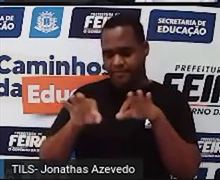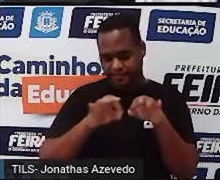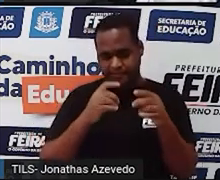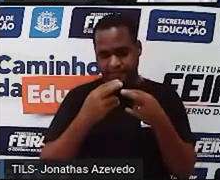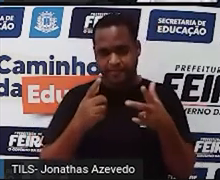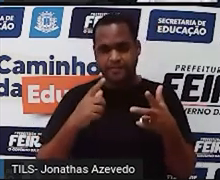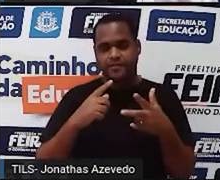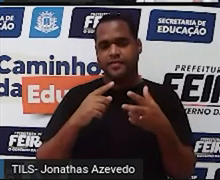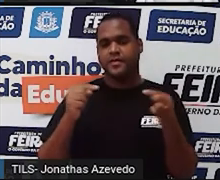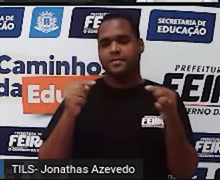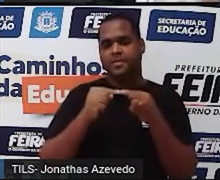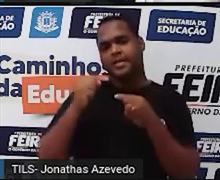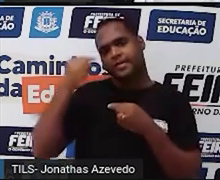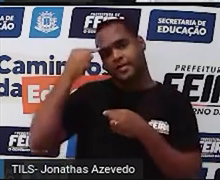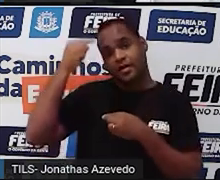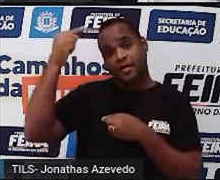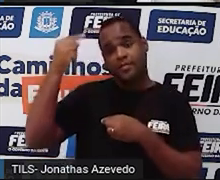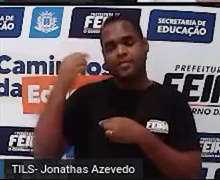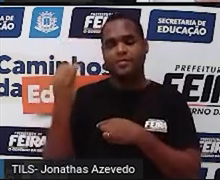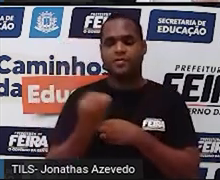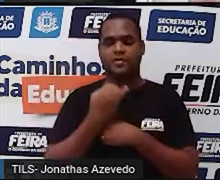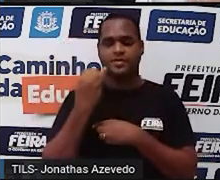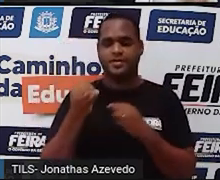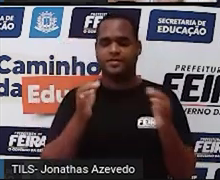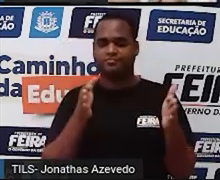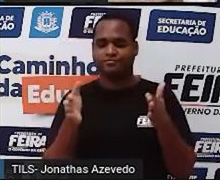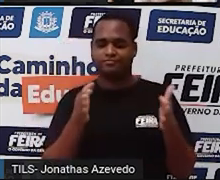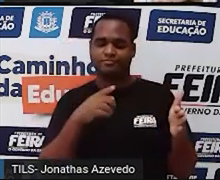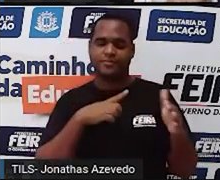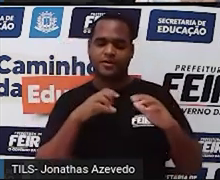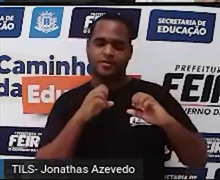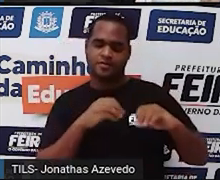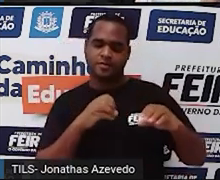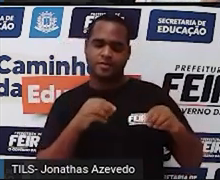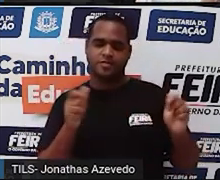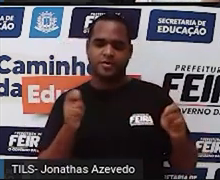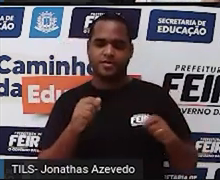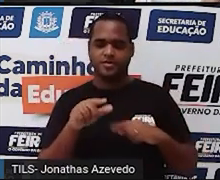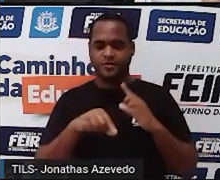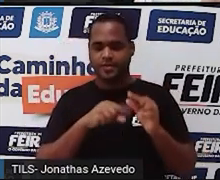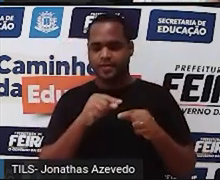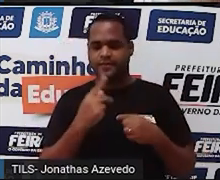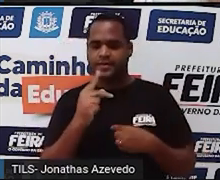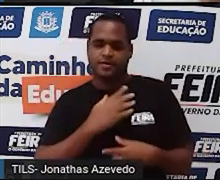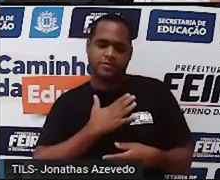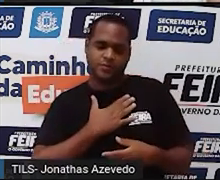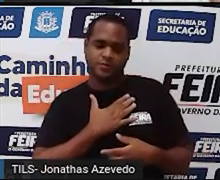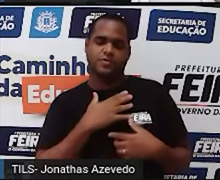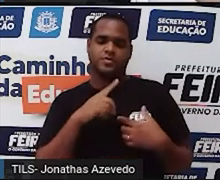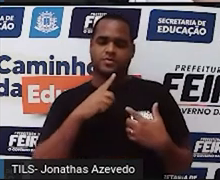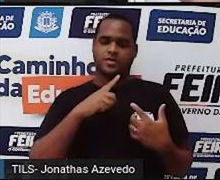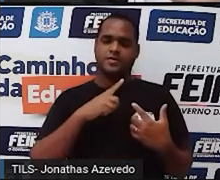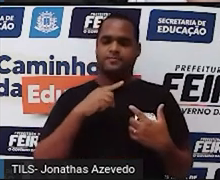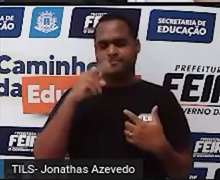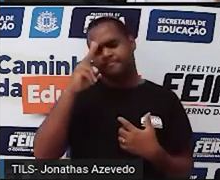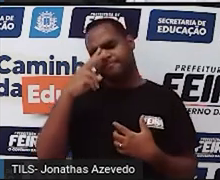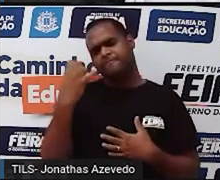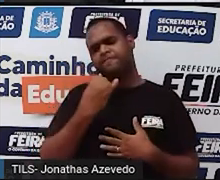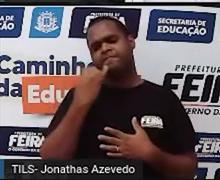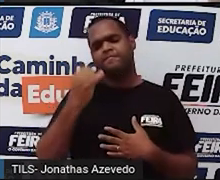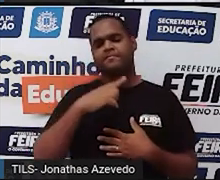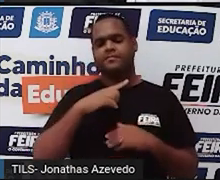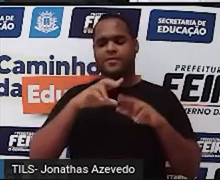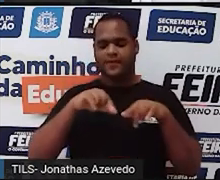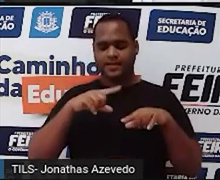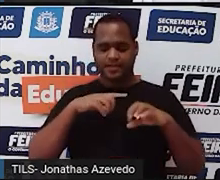precisar lembrar de momentos da aula para escolher o que você mais gostou. E quando você lembrar desses momentos